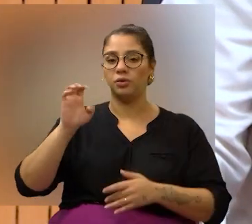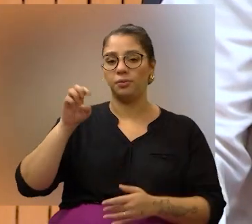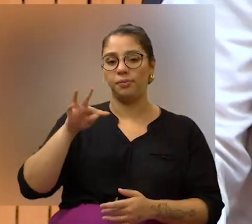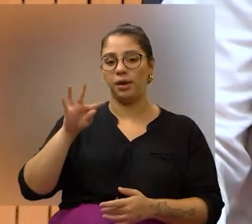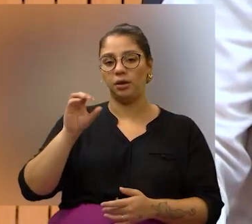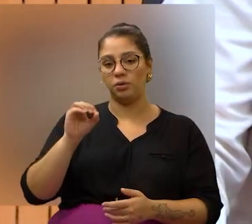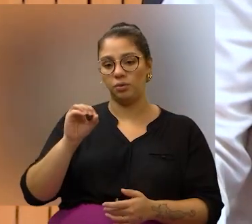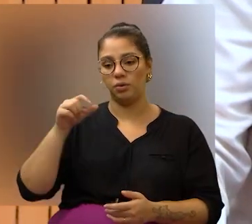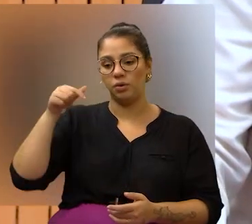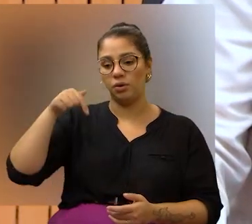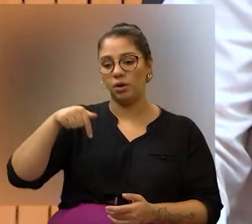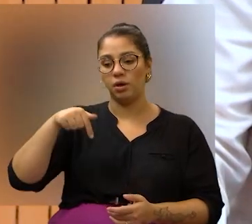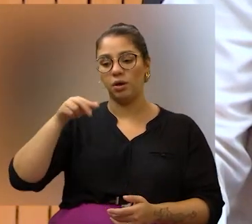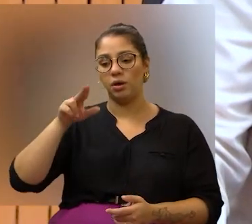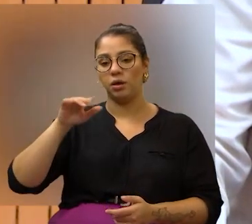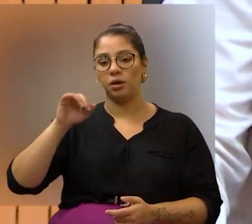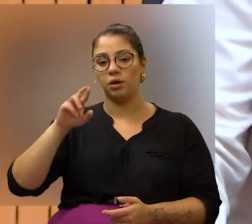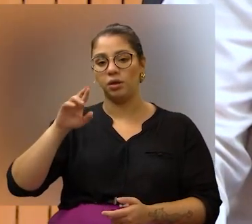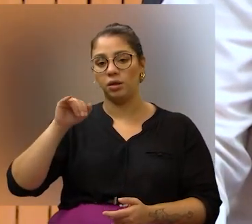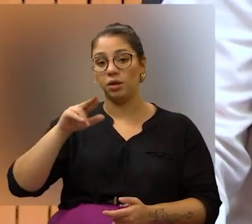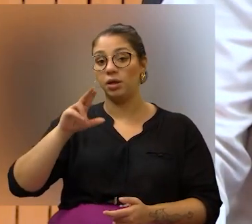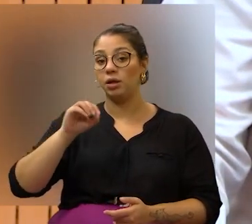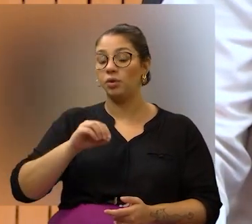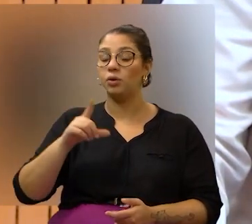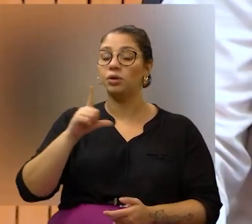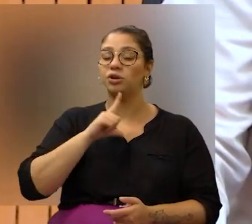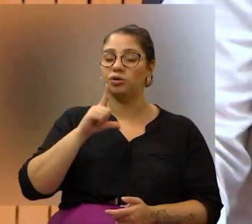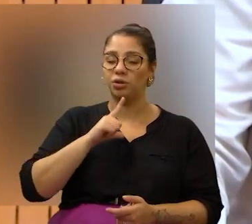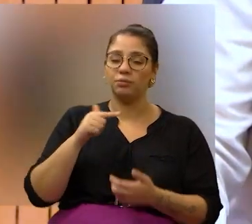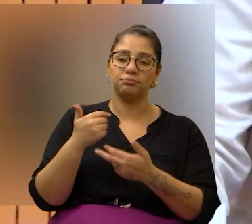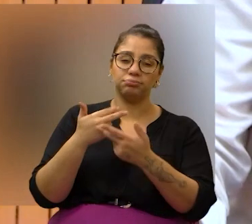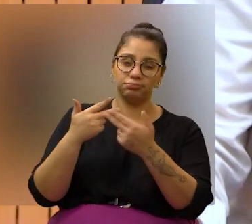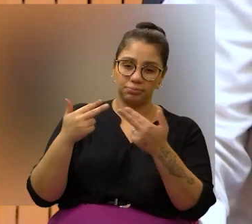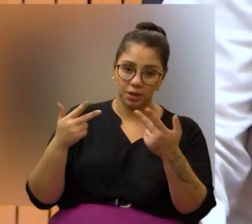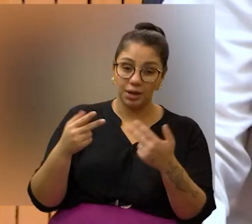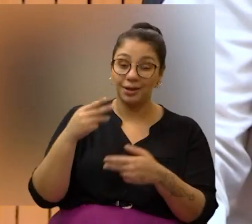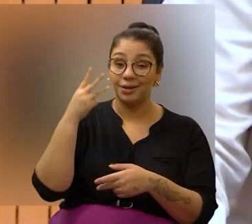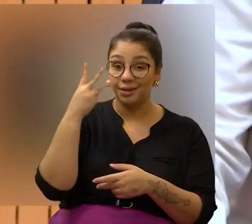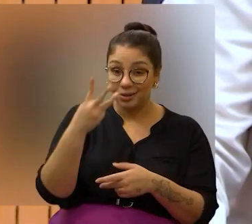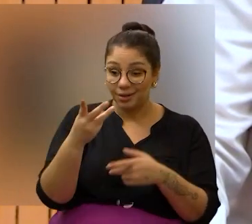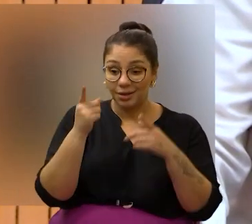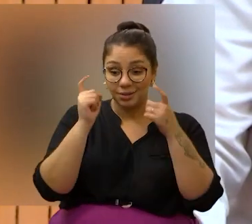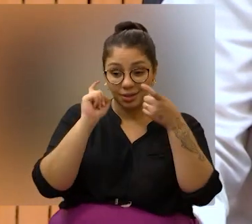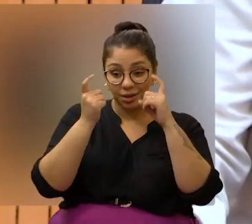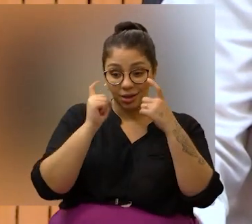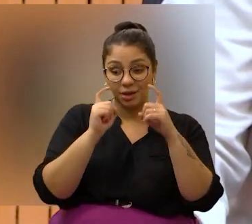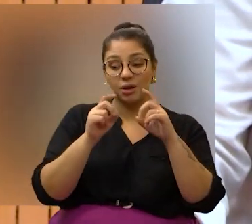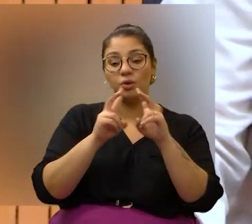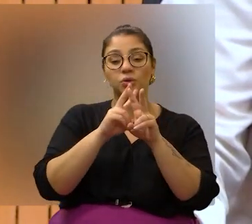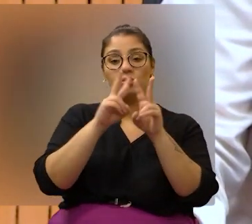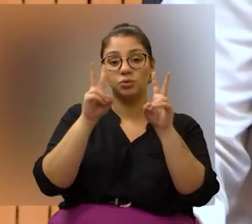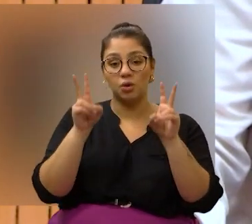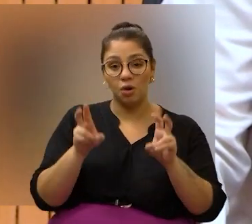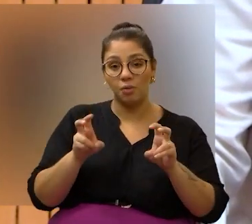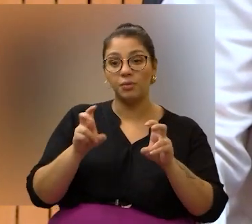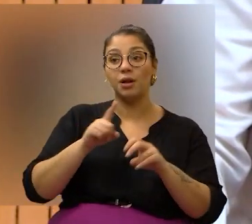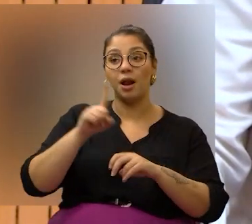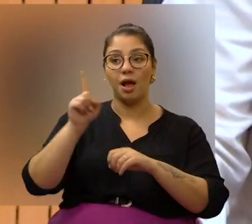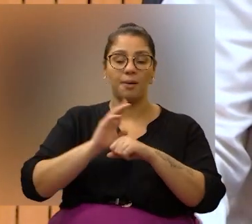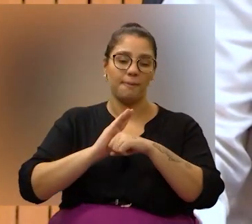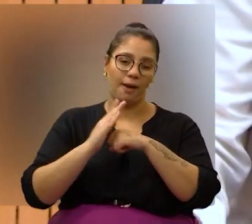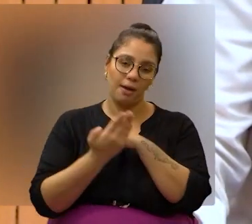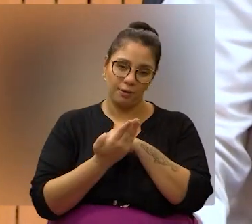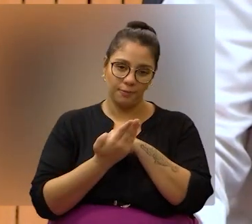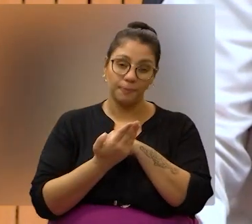Câmara Municipal Transitória, que nós tínhamos lá, nós fizemos três reuniões sobre o Mansões